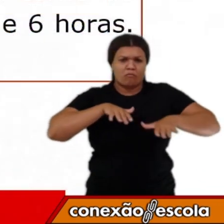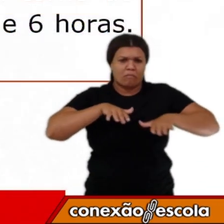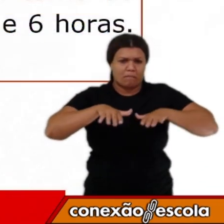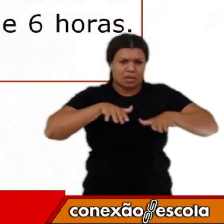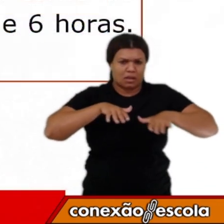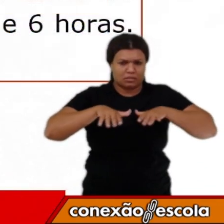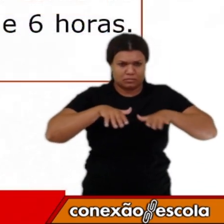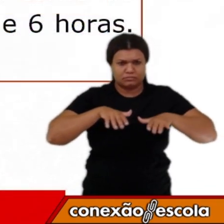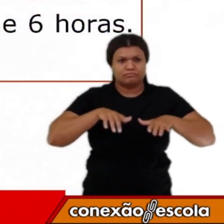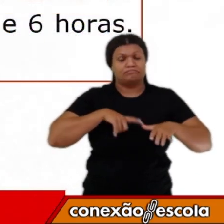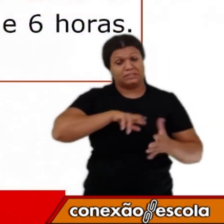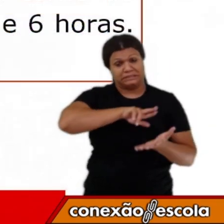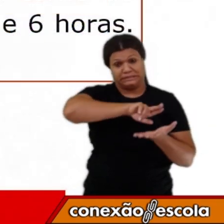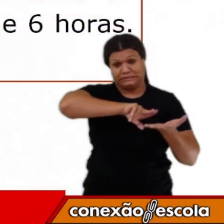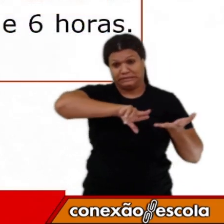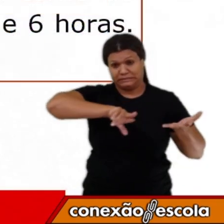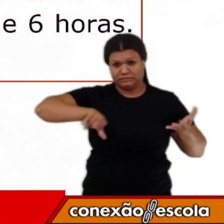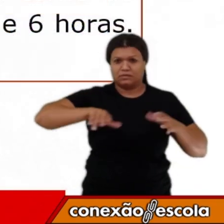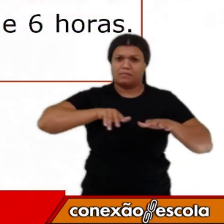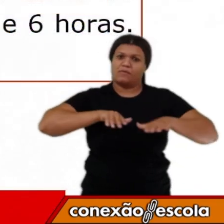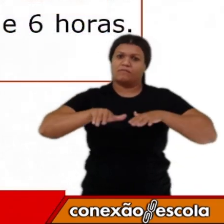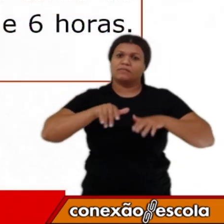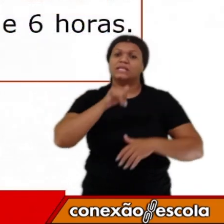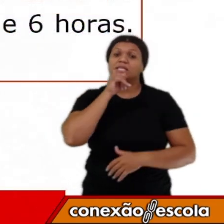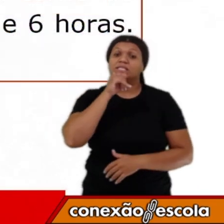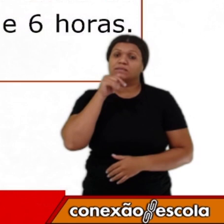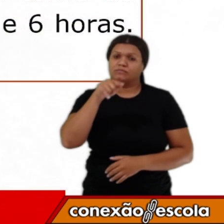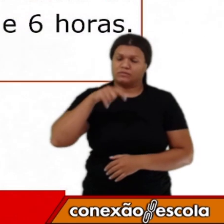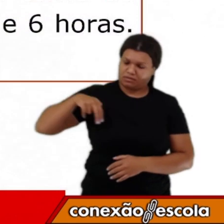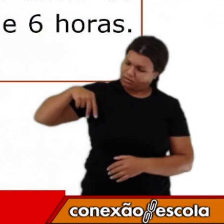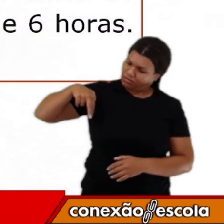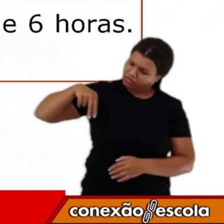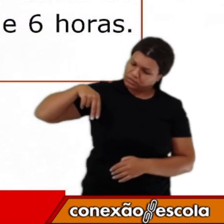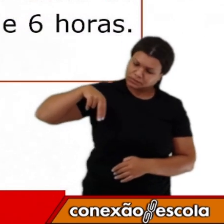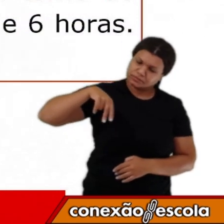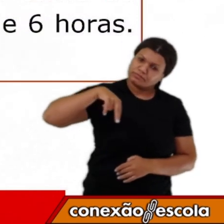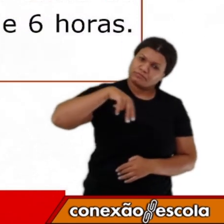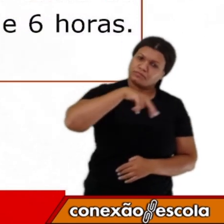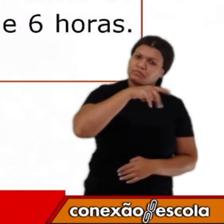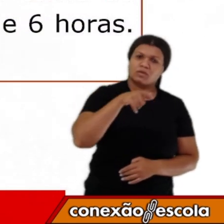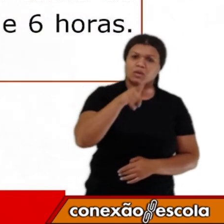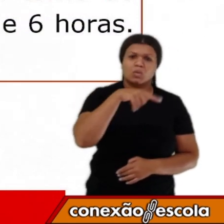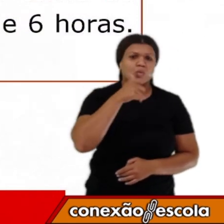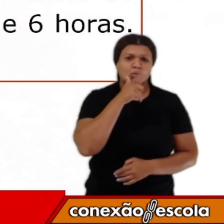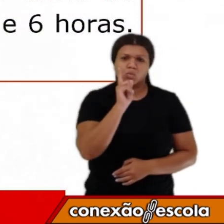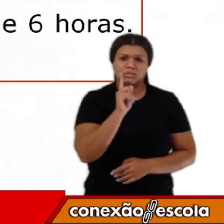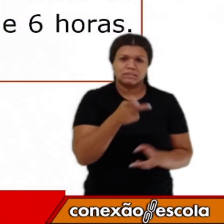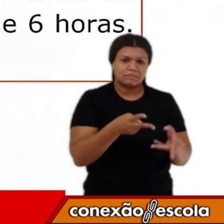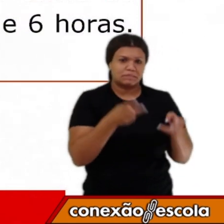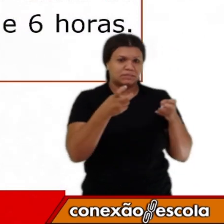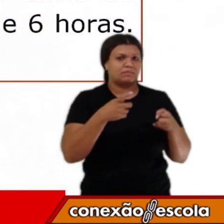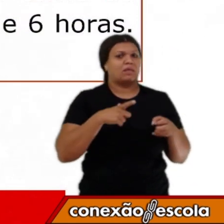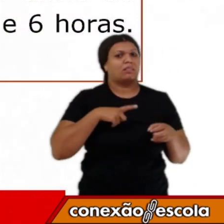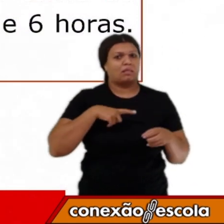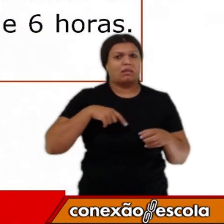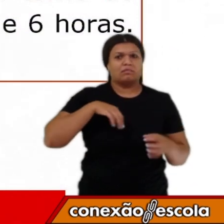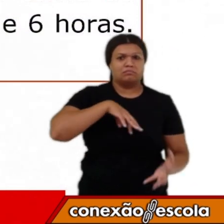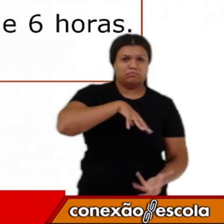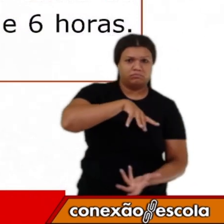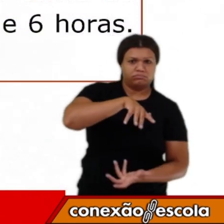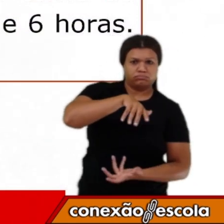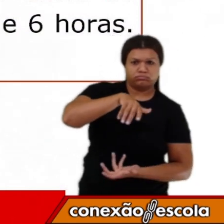são vários movimentos. Quando você está andando por aí, você não consegue perceber os movimentos que a Terra